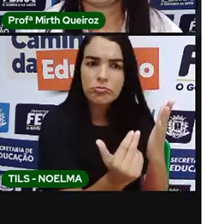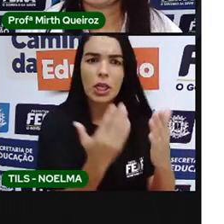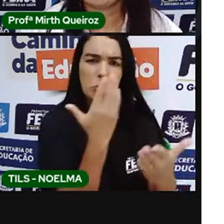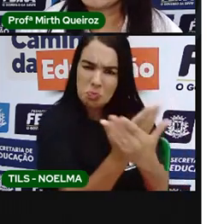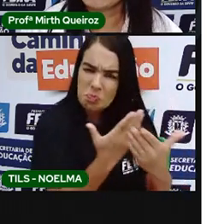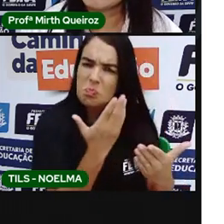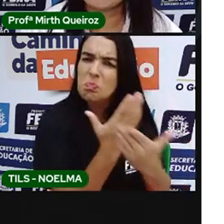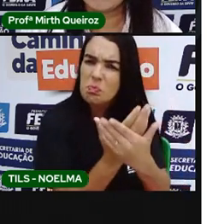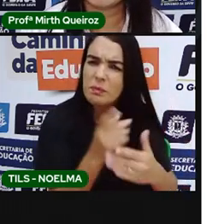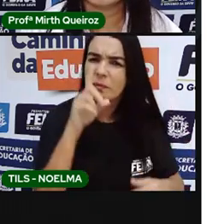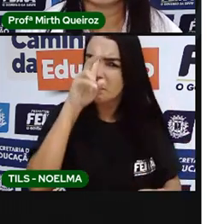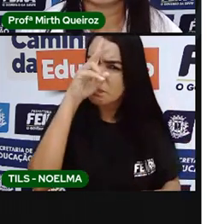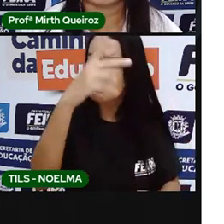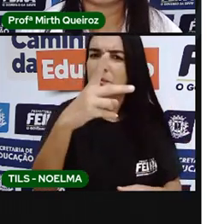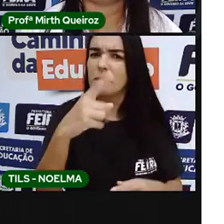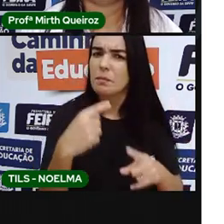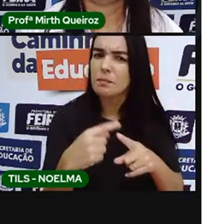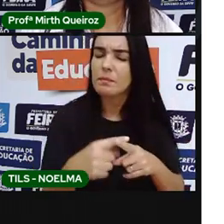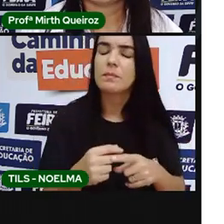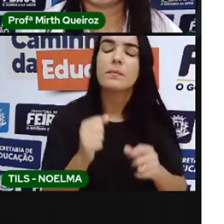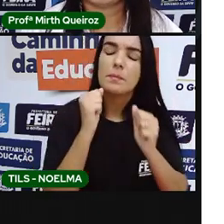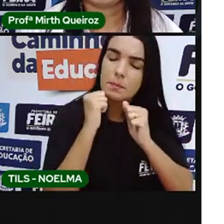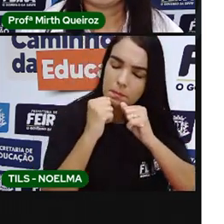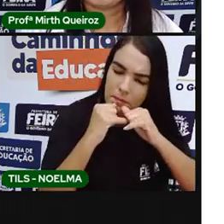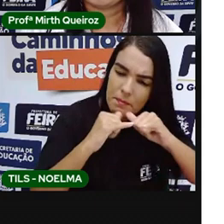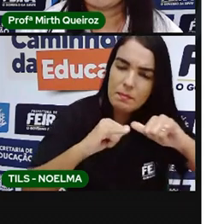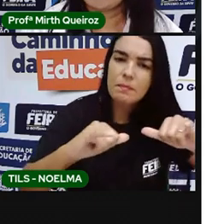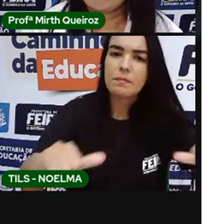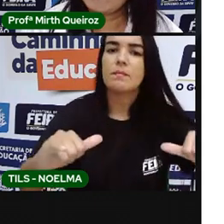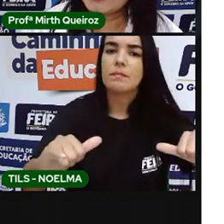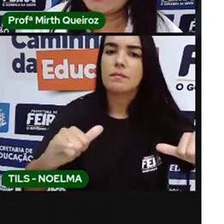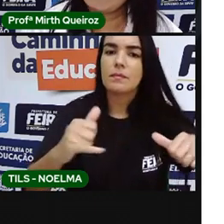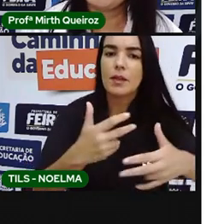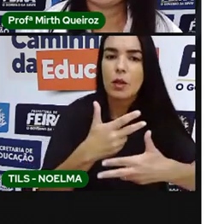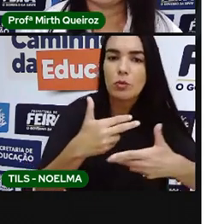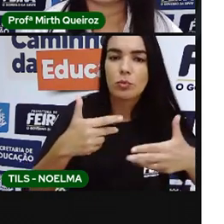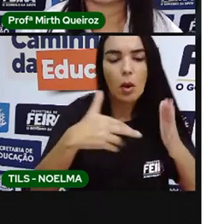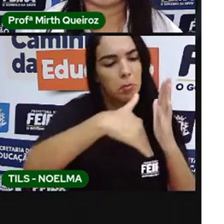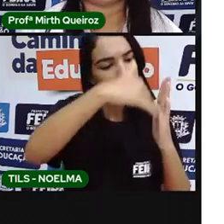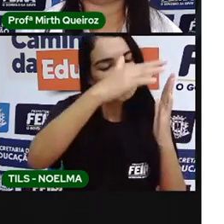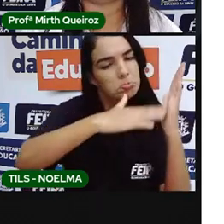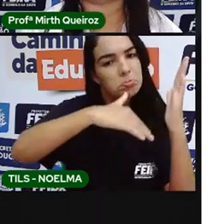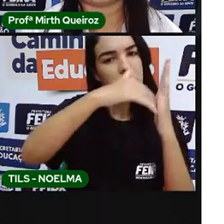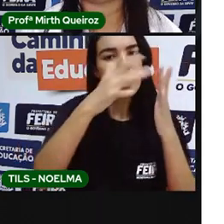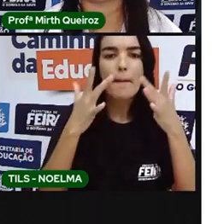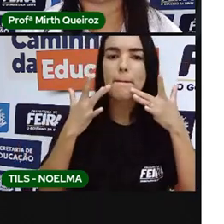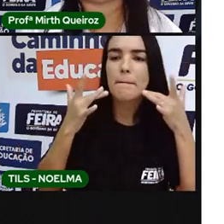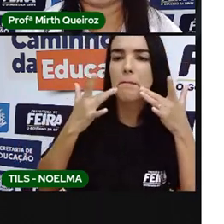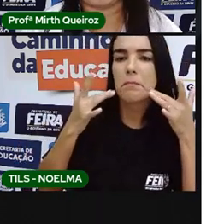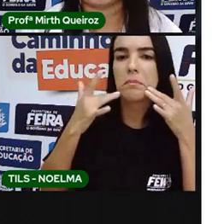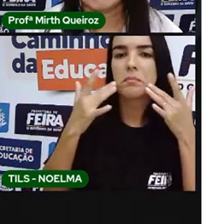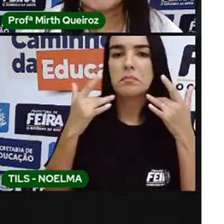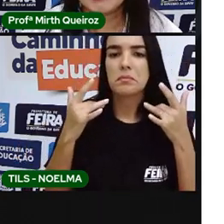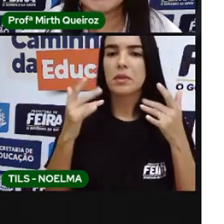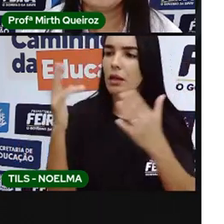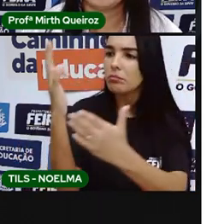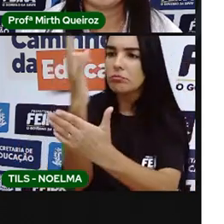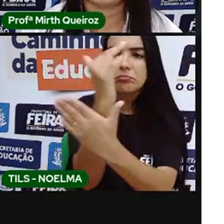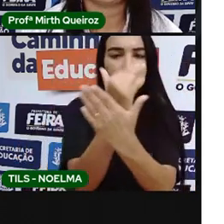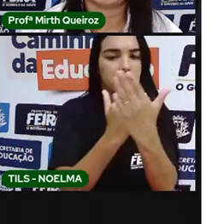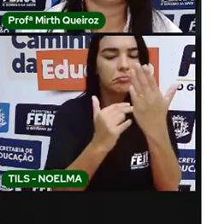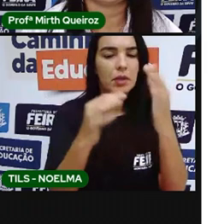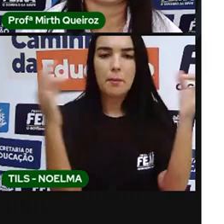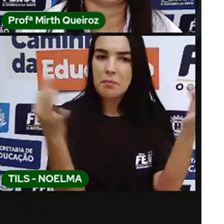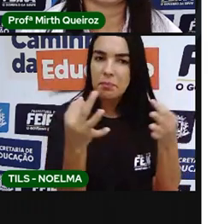E eles tinham missões importantes, que eram fazer pinturas que representassem o cenário naquele